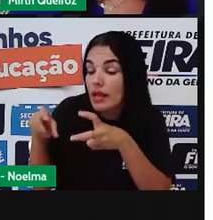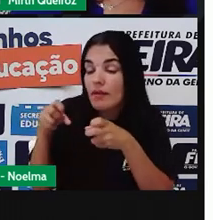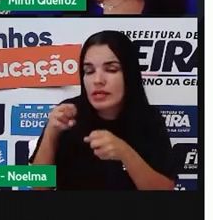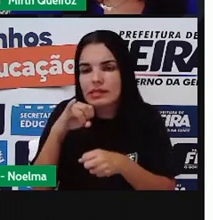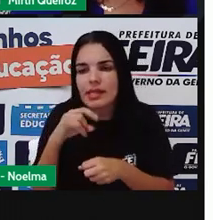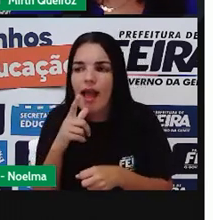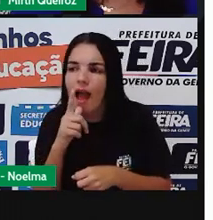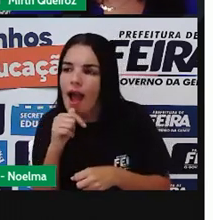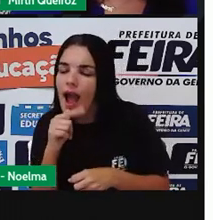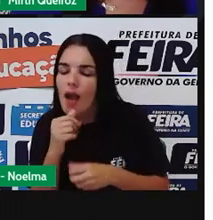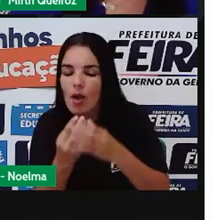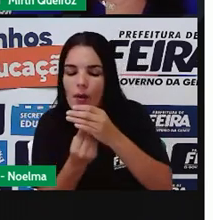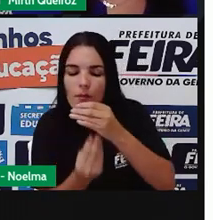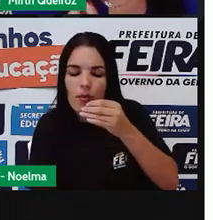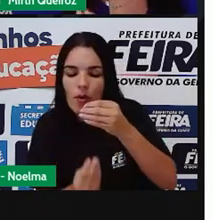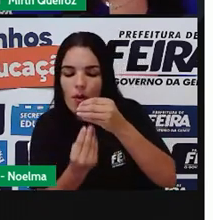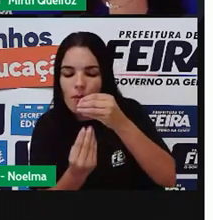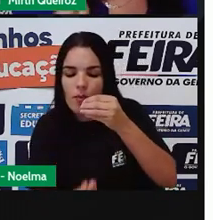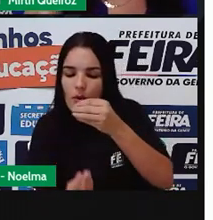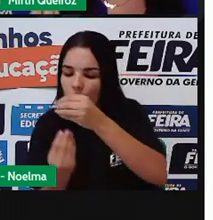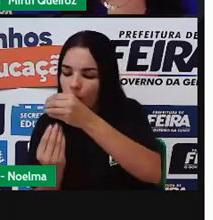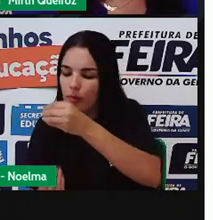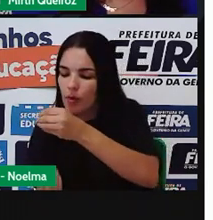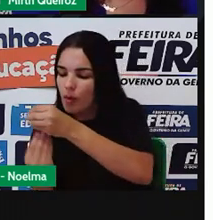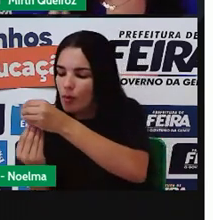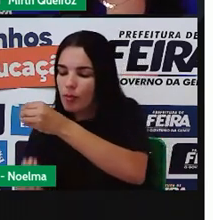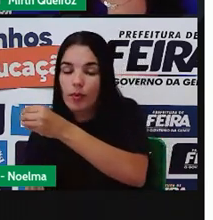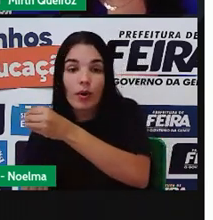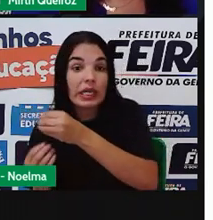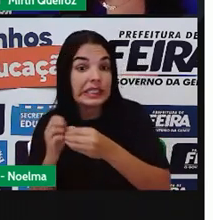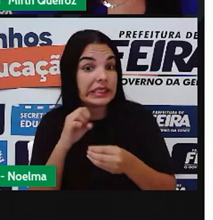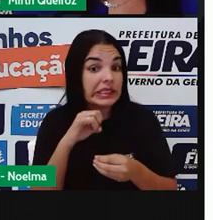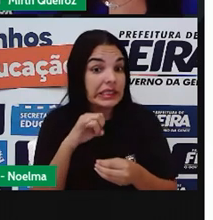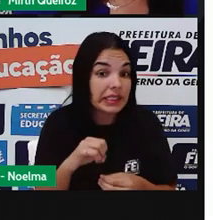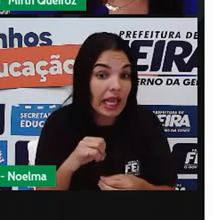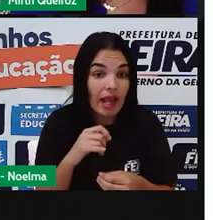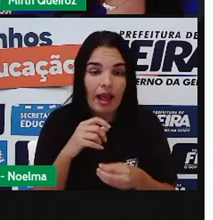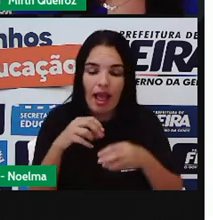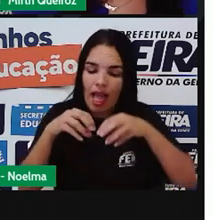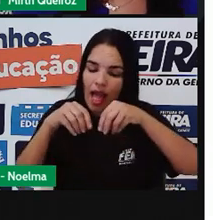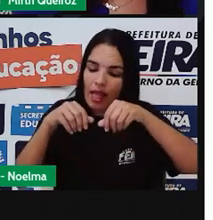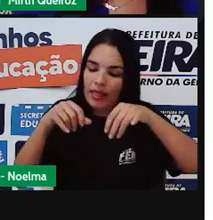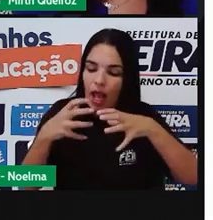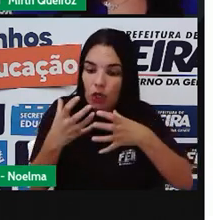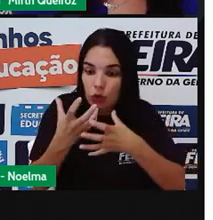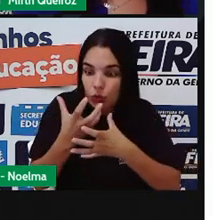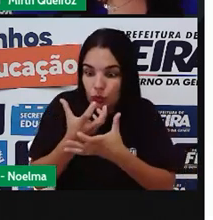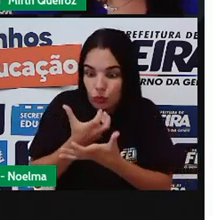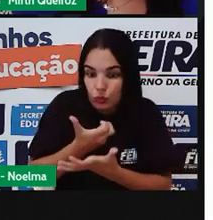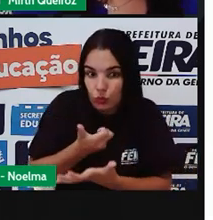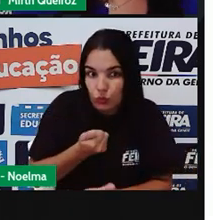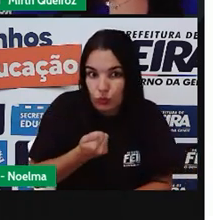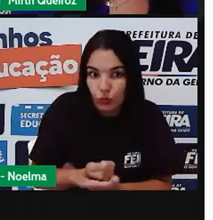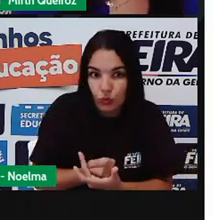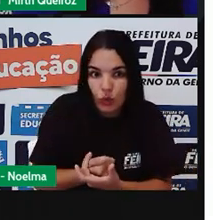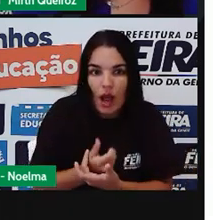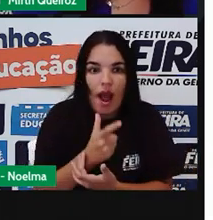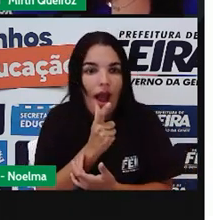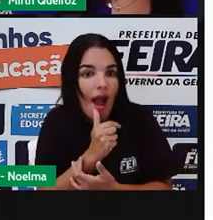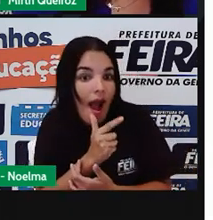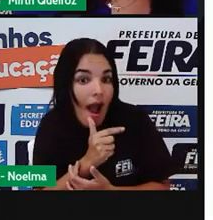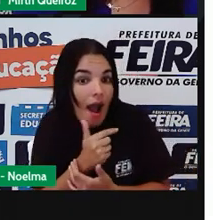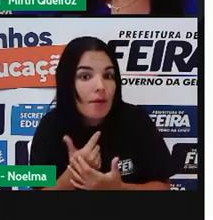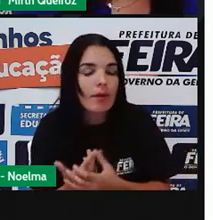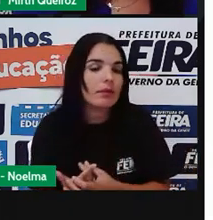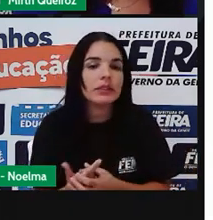desceu sobre o fio, se a terra, se a areia, se a fila conseguiu absorver aquela água, qual